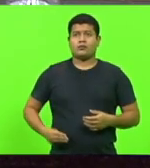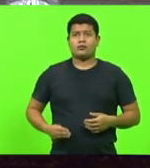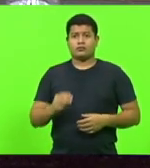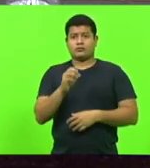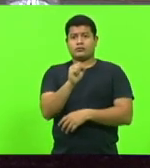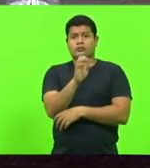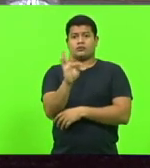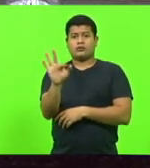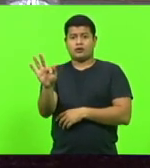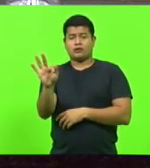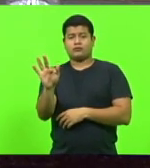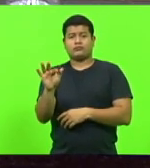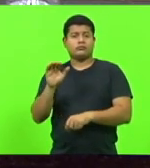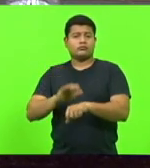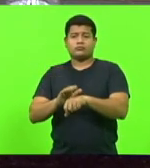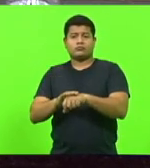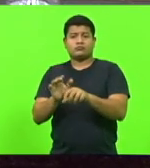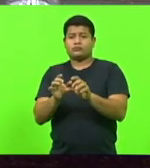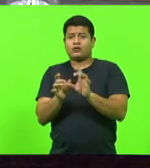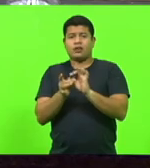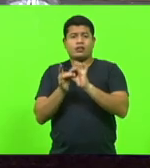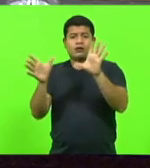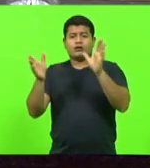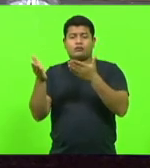tem a sua autonomia, aliás,